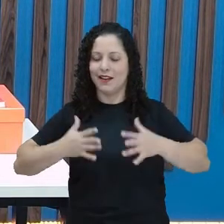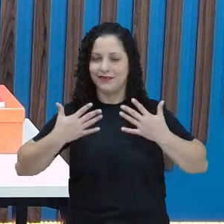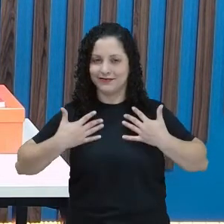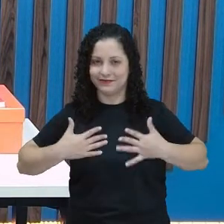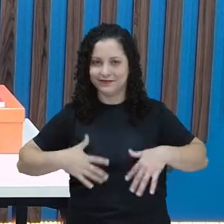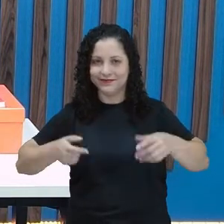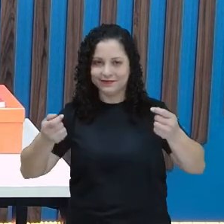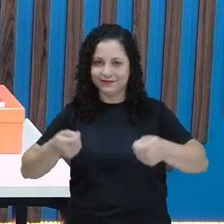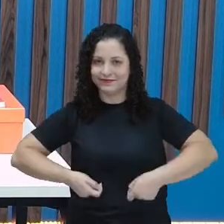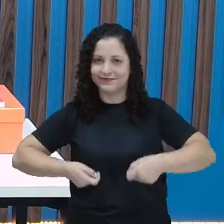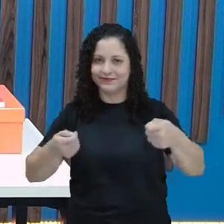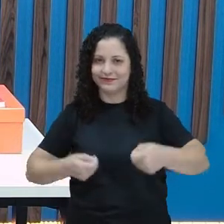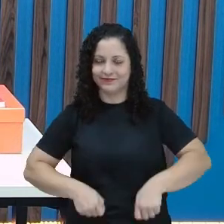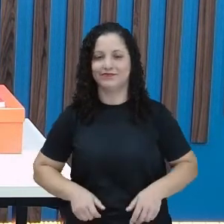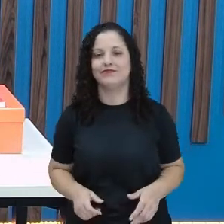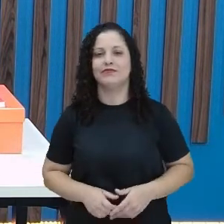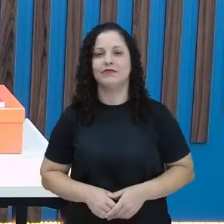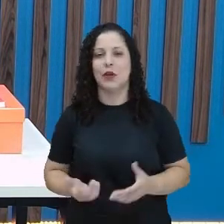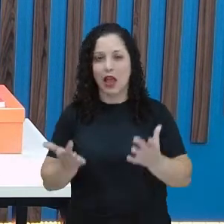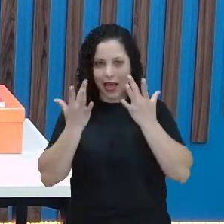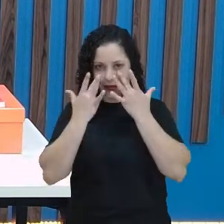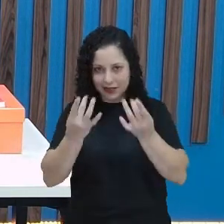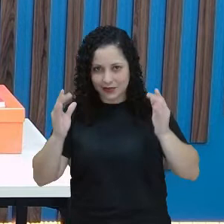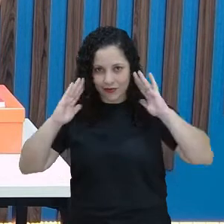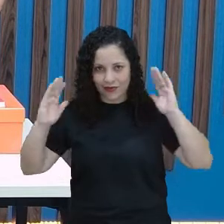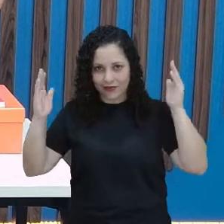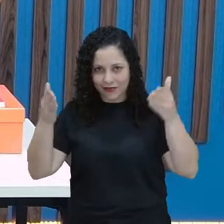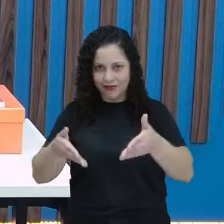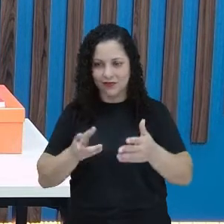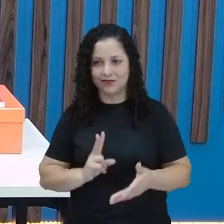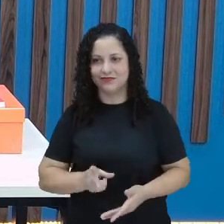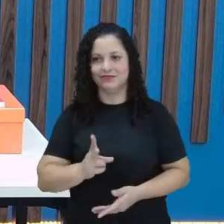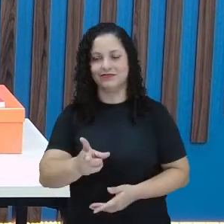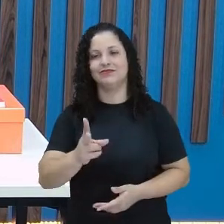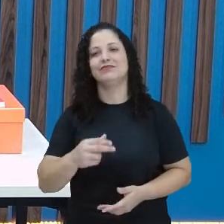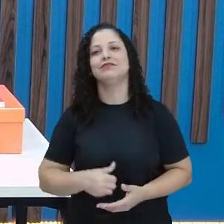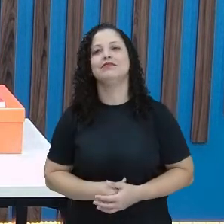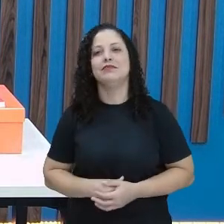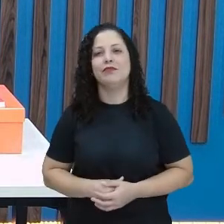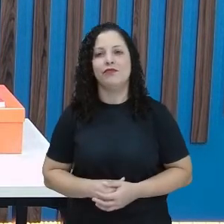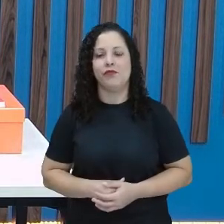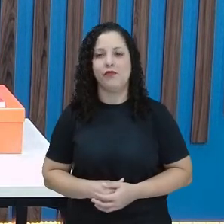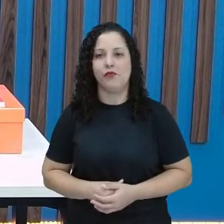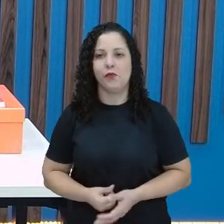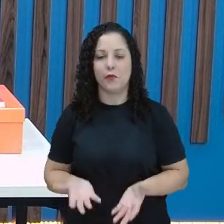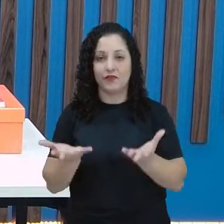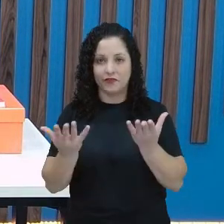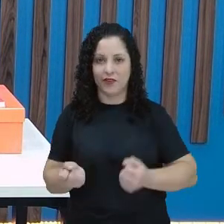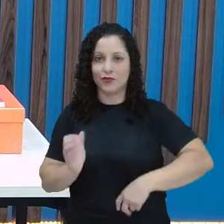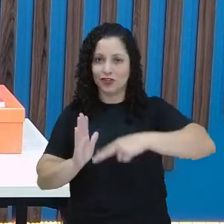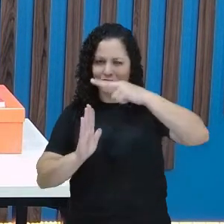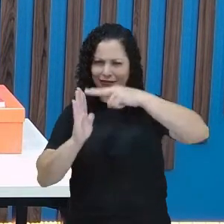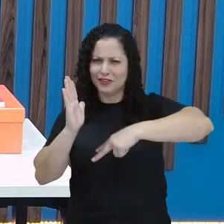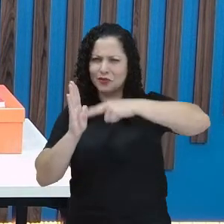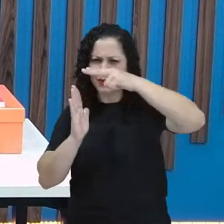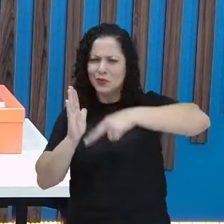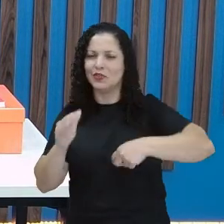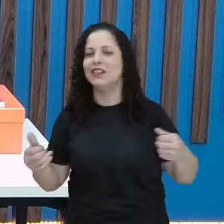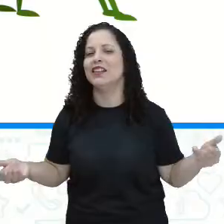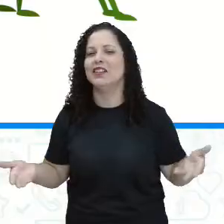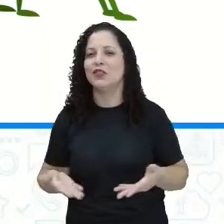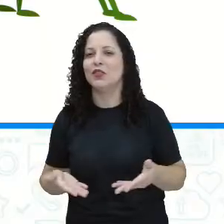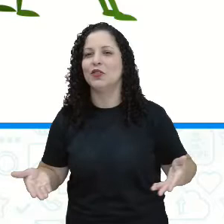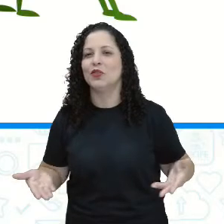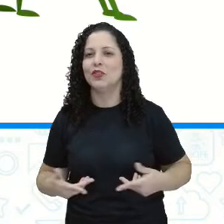tranquilo, para nada tirar a sua atenção. Vamos começar com a leitura, olha só que legal.